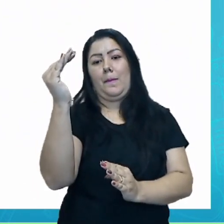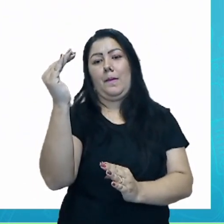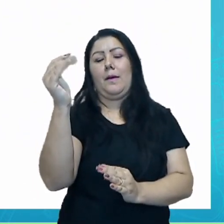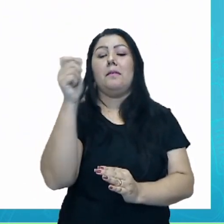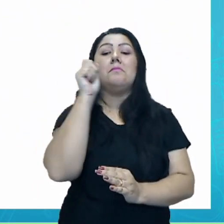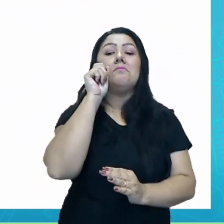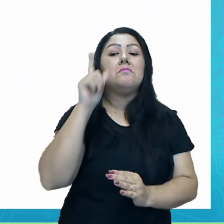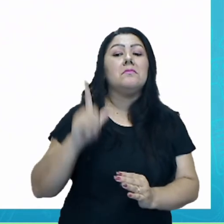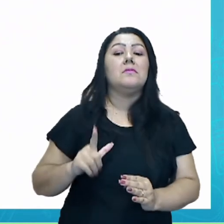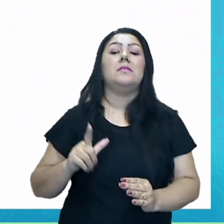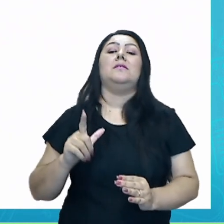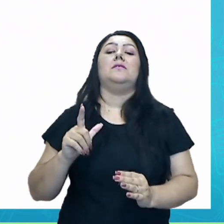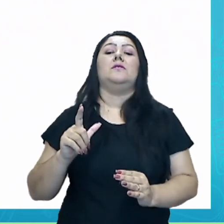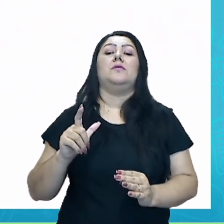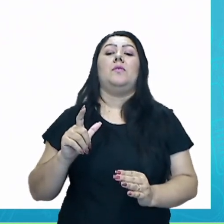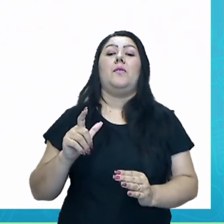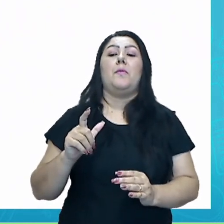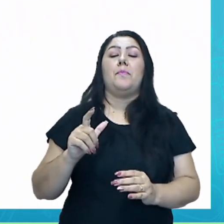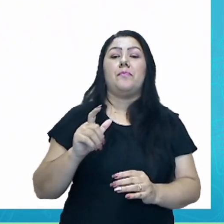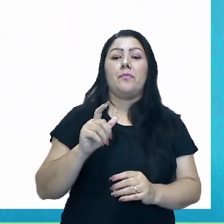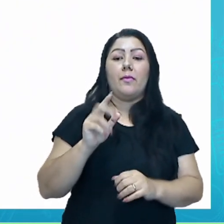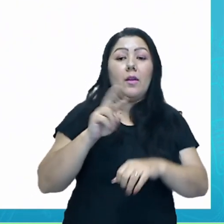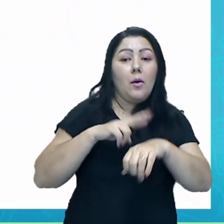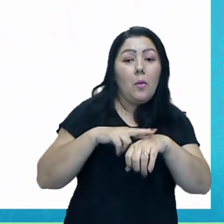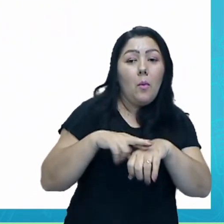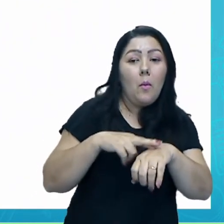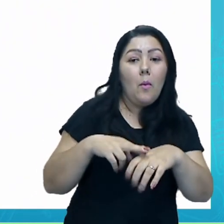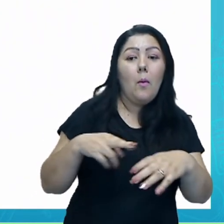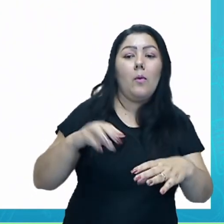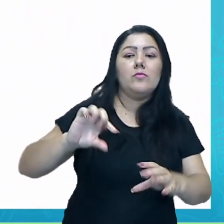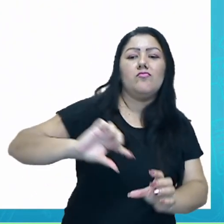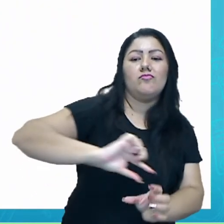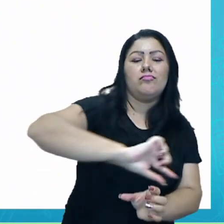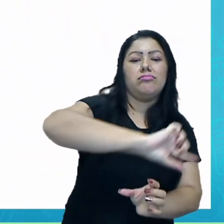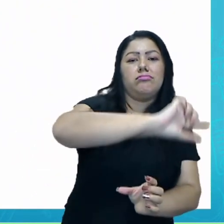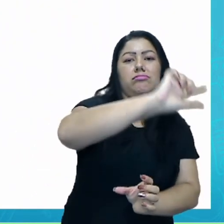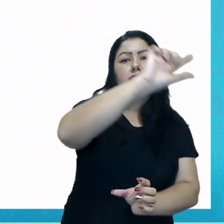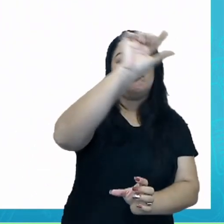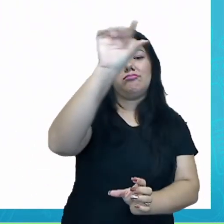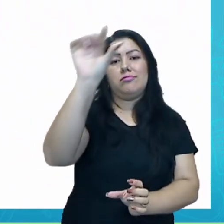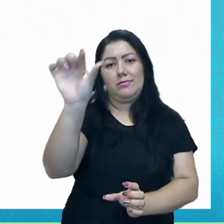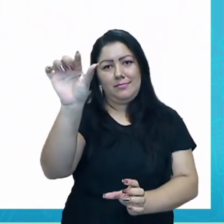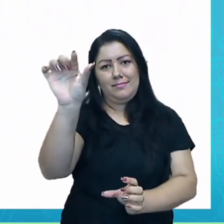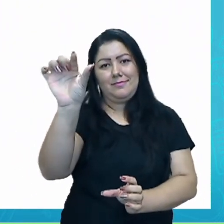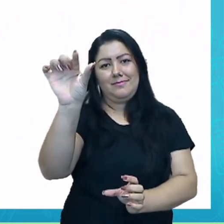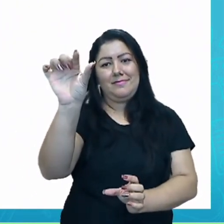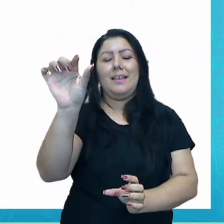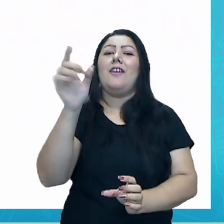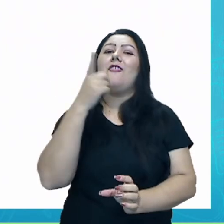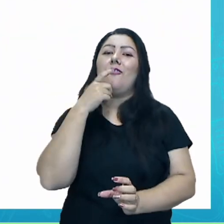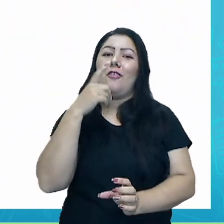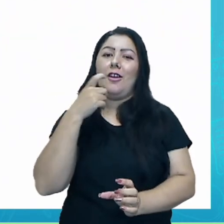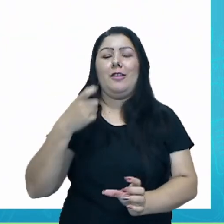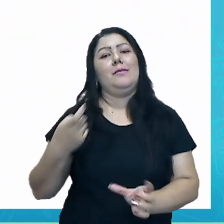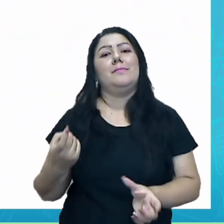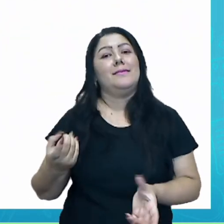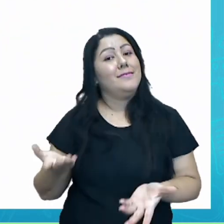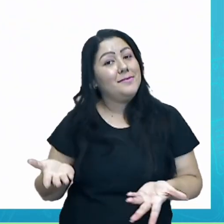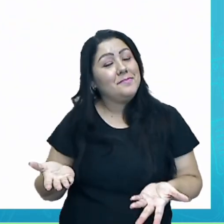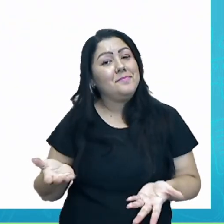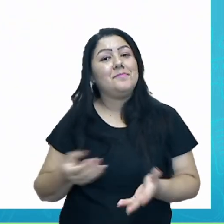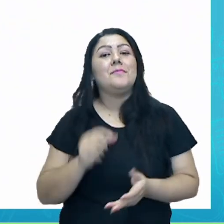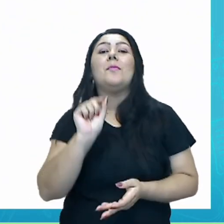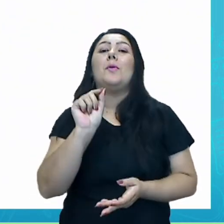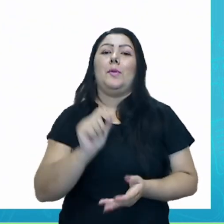violeta, o violeta, o vermelho, violeta, terminando de novo no vermelho. Então, quando se fala da matiz, a